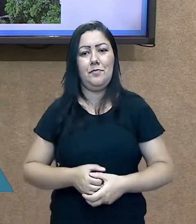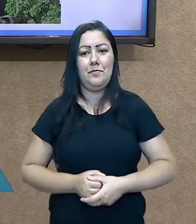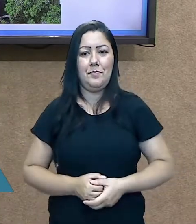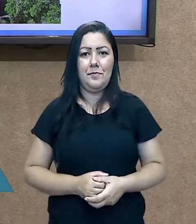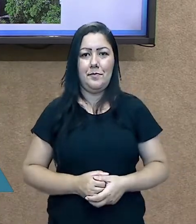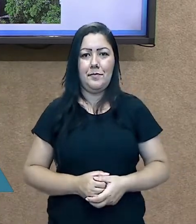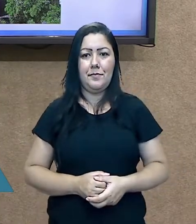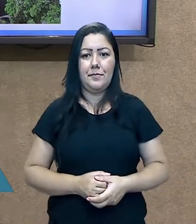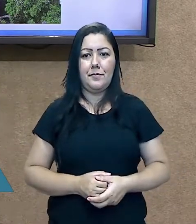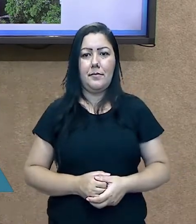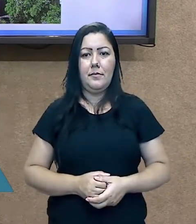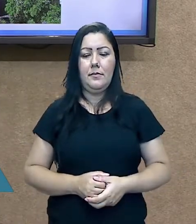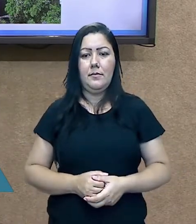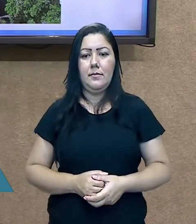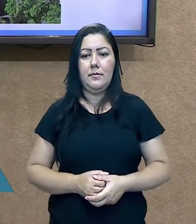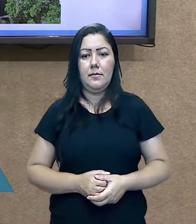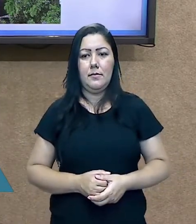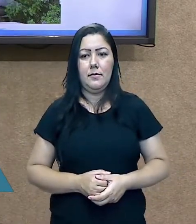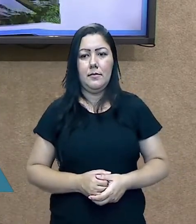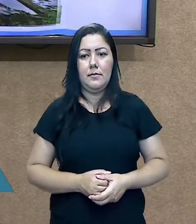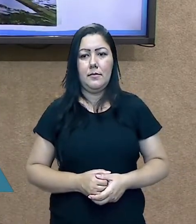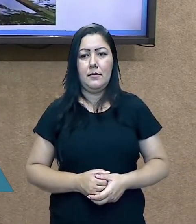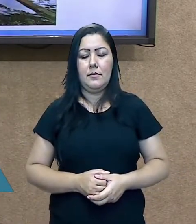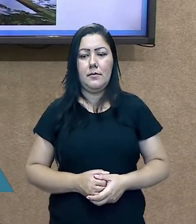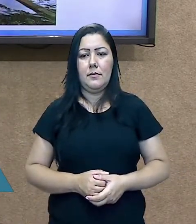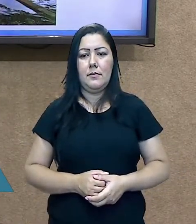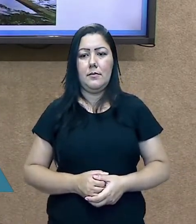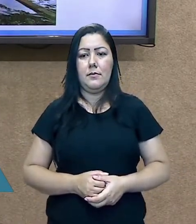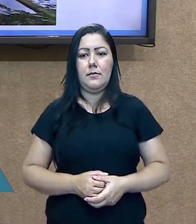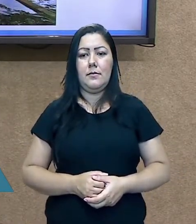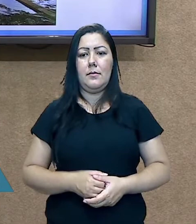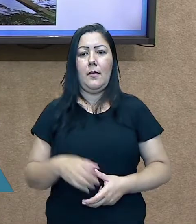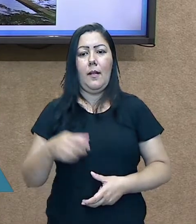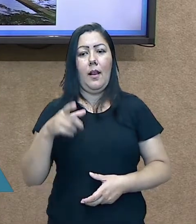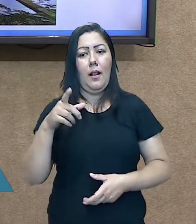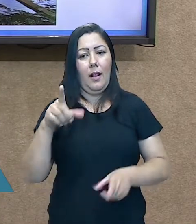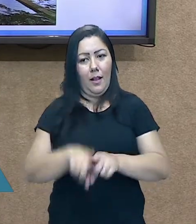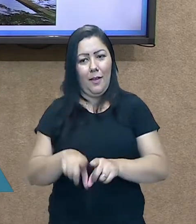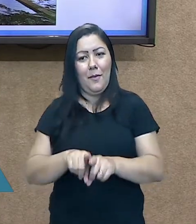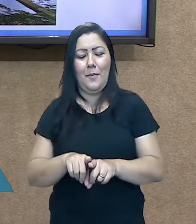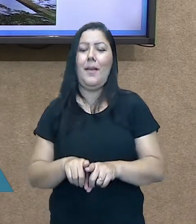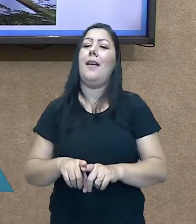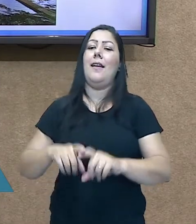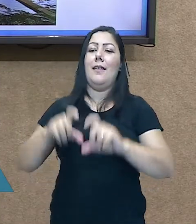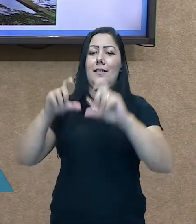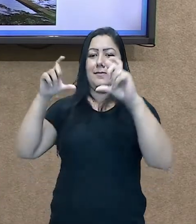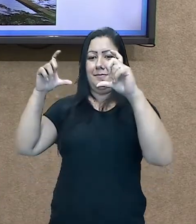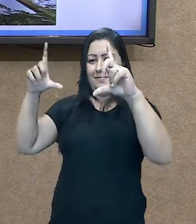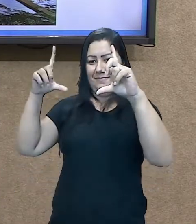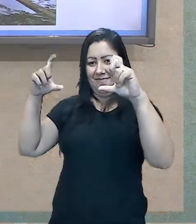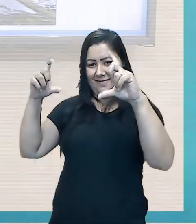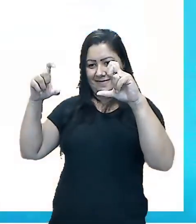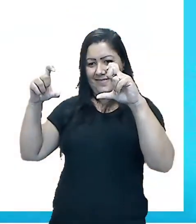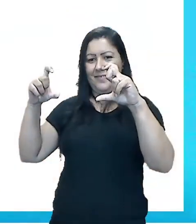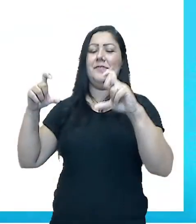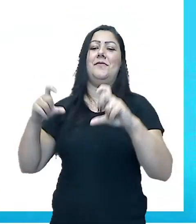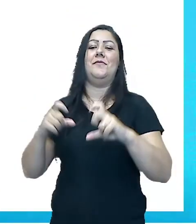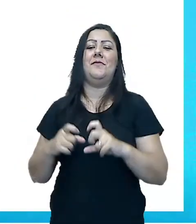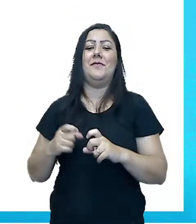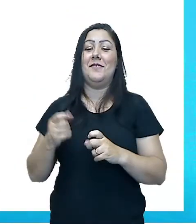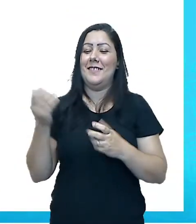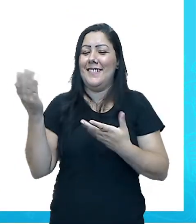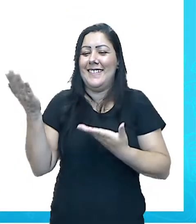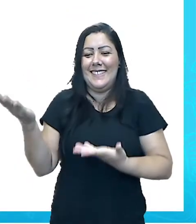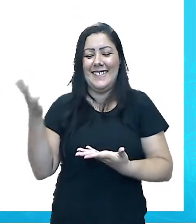e nós temos também uma paisagem aqui que eu acho interessante. Primeiro, gostaria de falar, a gente